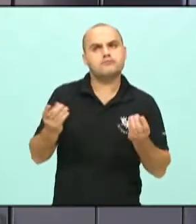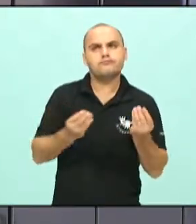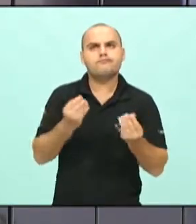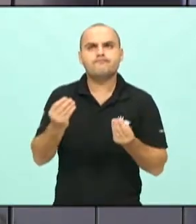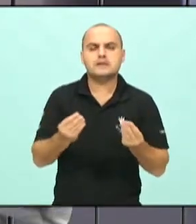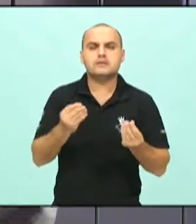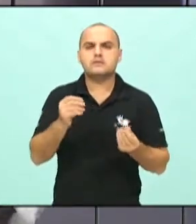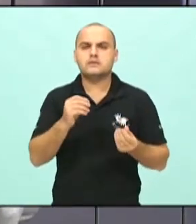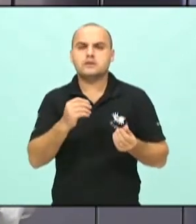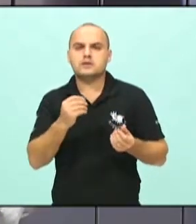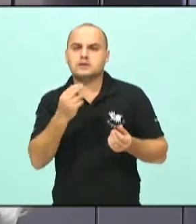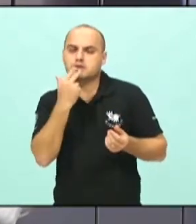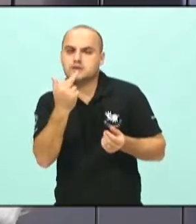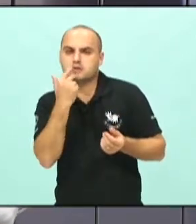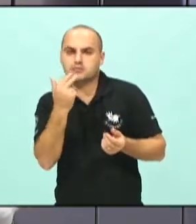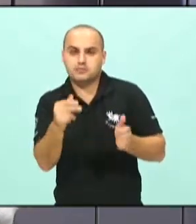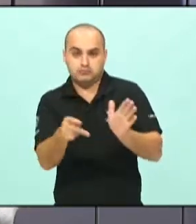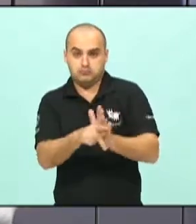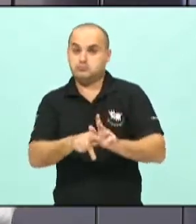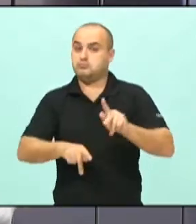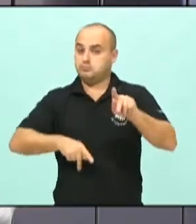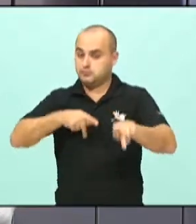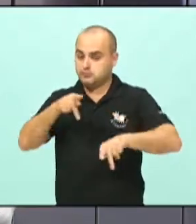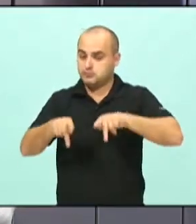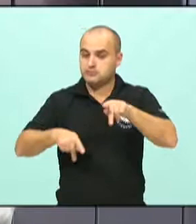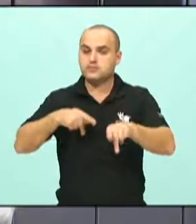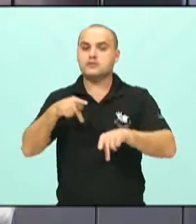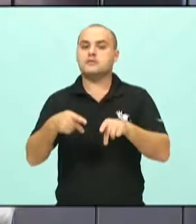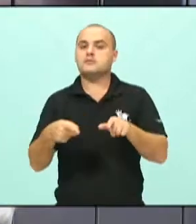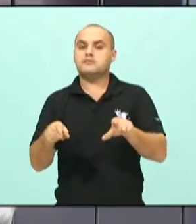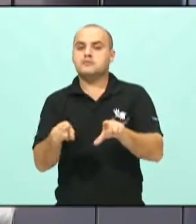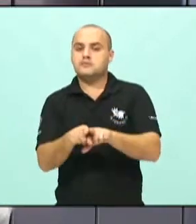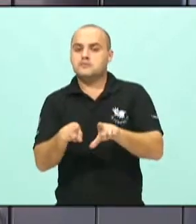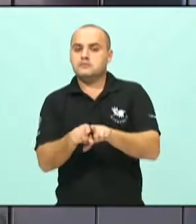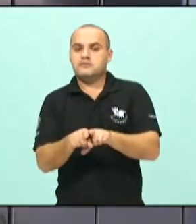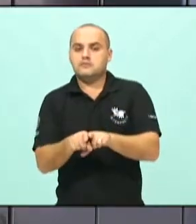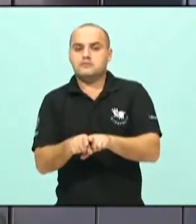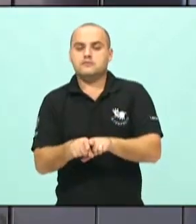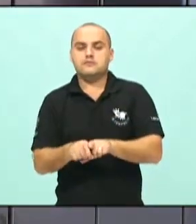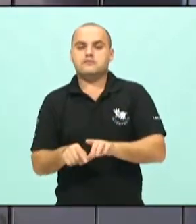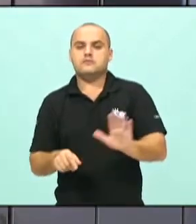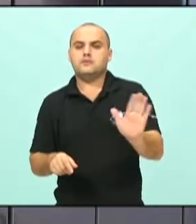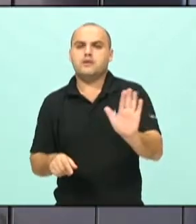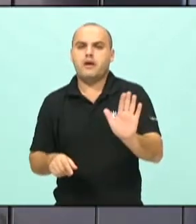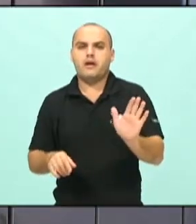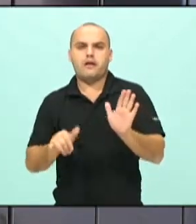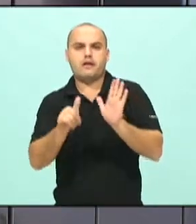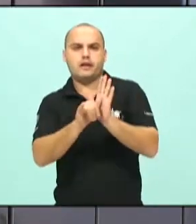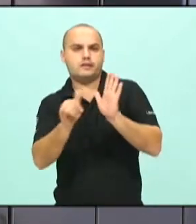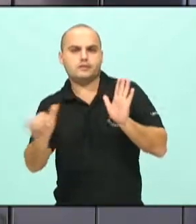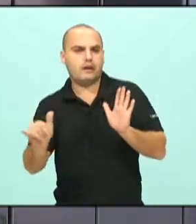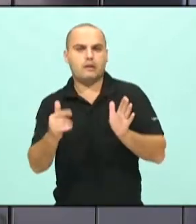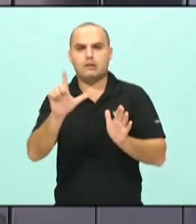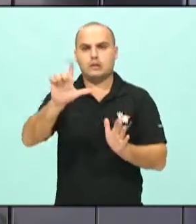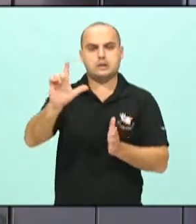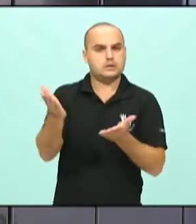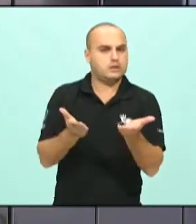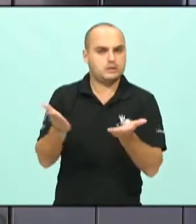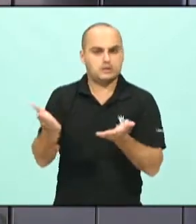bastante pública e que ela pode ser, não é um edital de licitação,